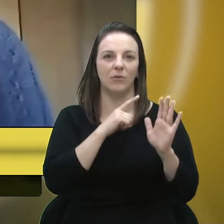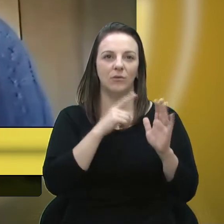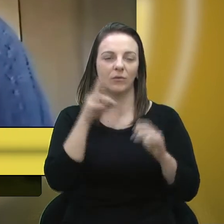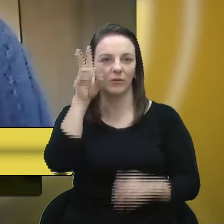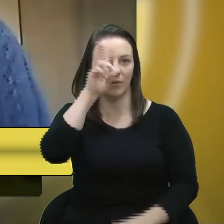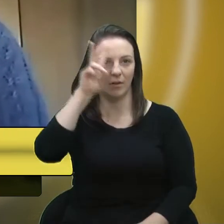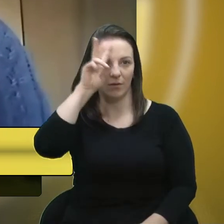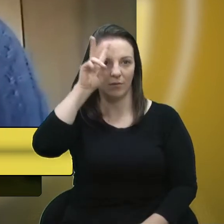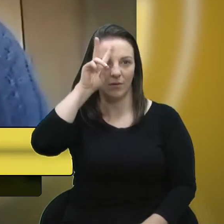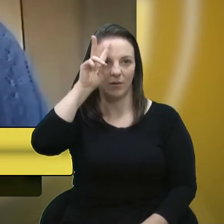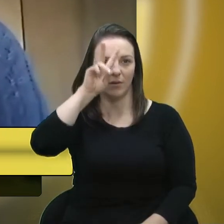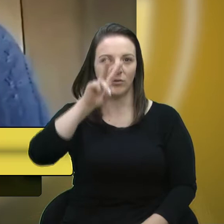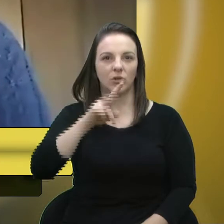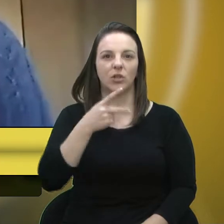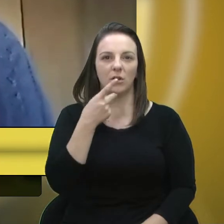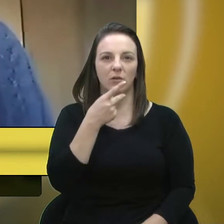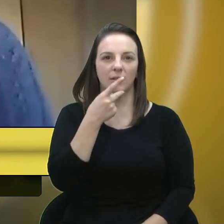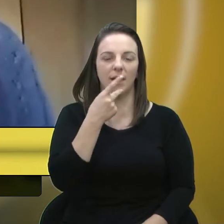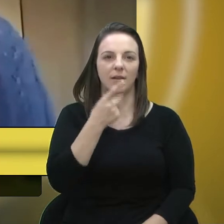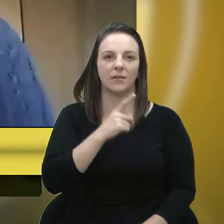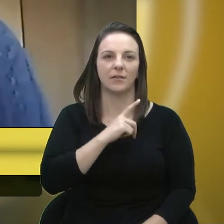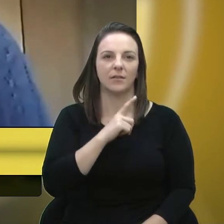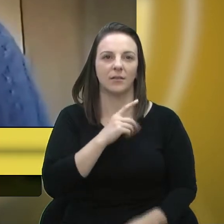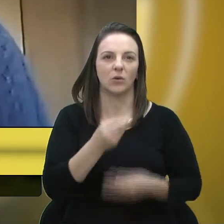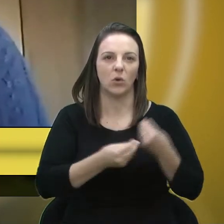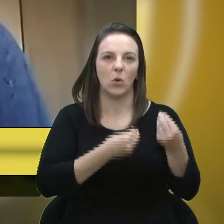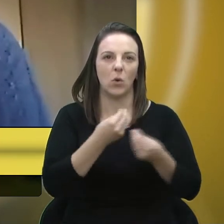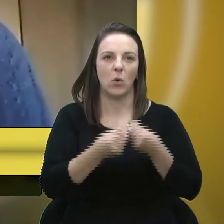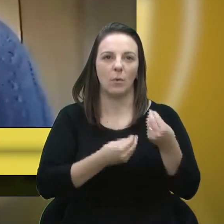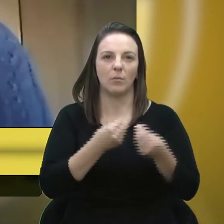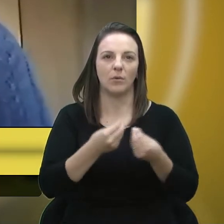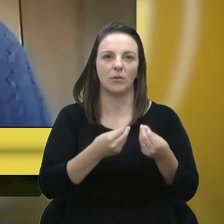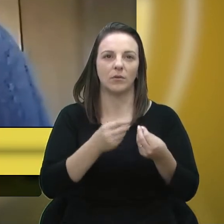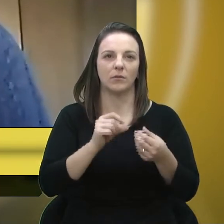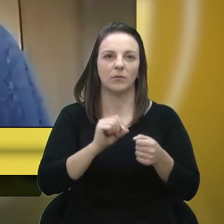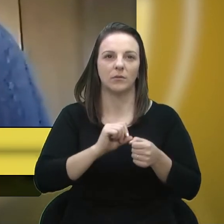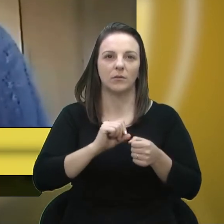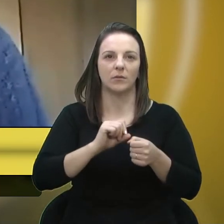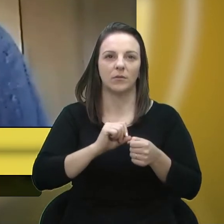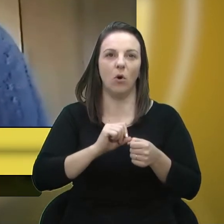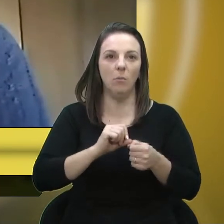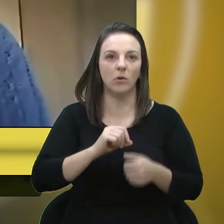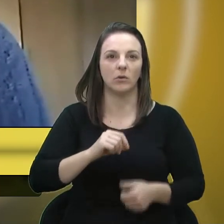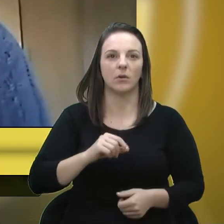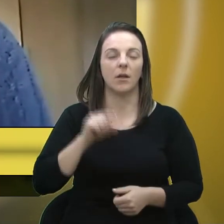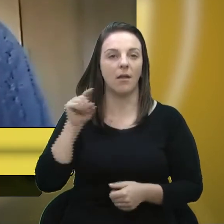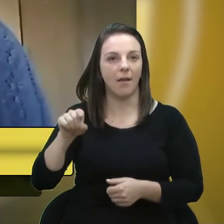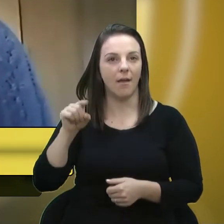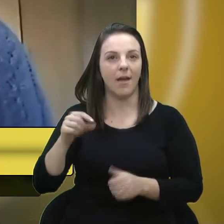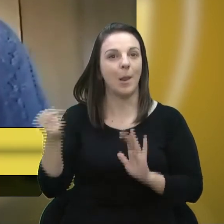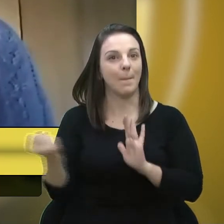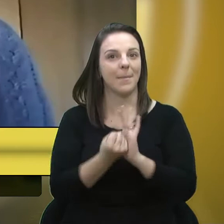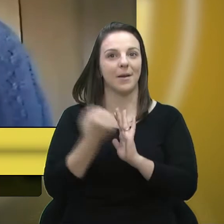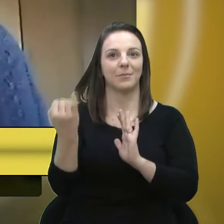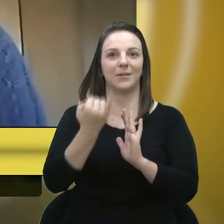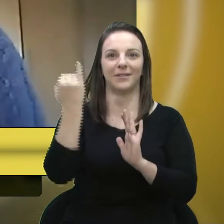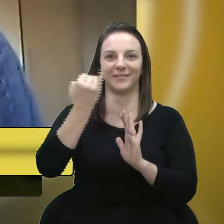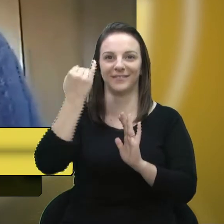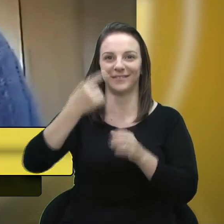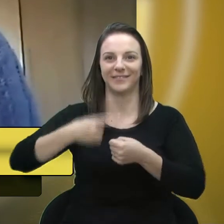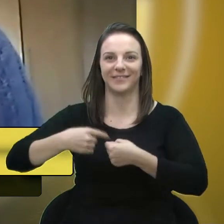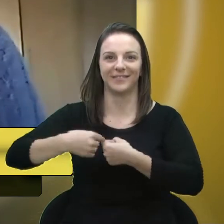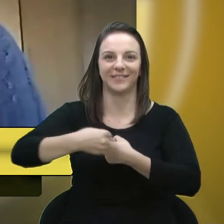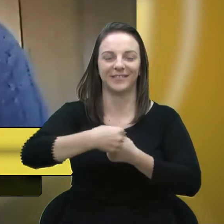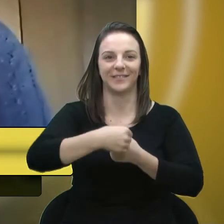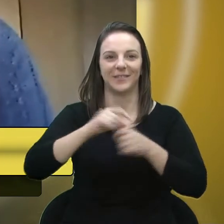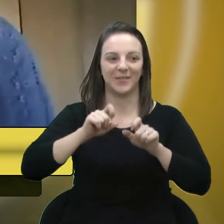a certeza de que estamos aqui para continuar de forma honrosa a luta que Justina Onze travou em nossa cidade, em defesa da